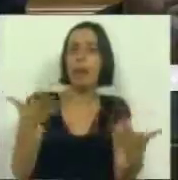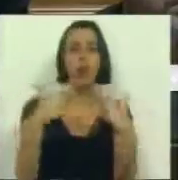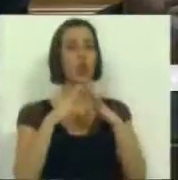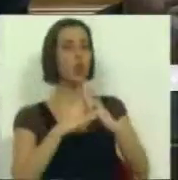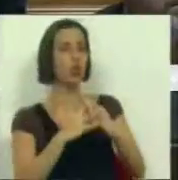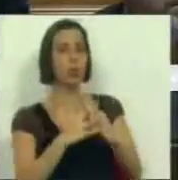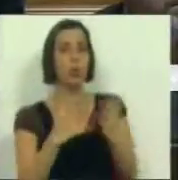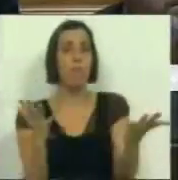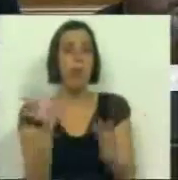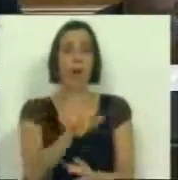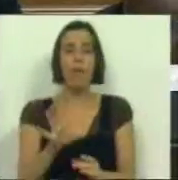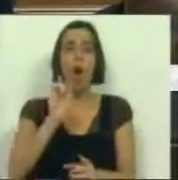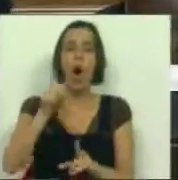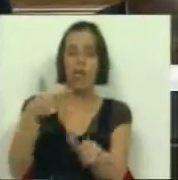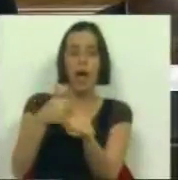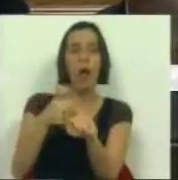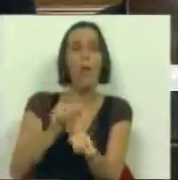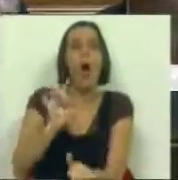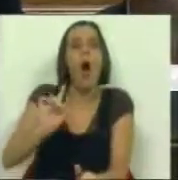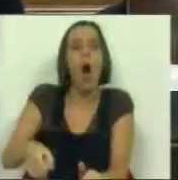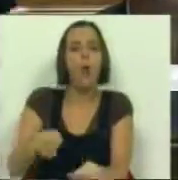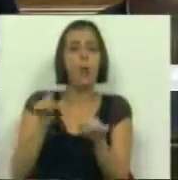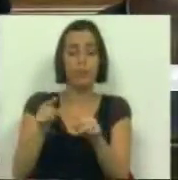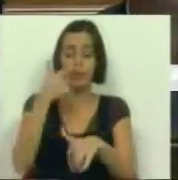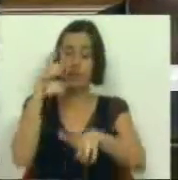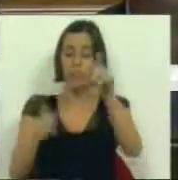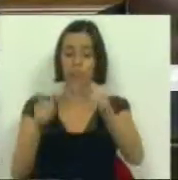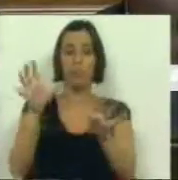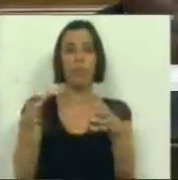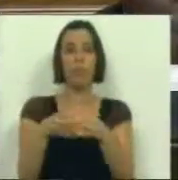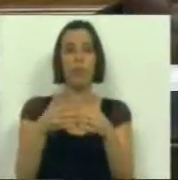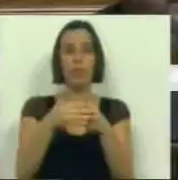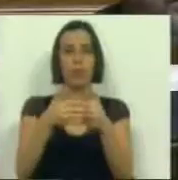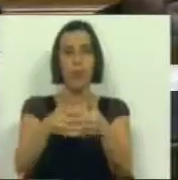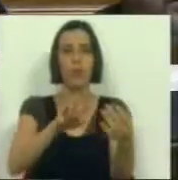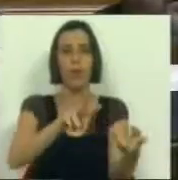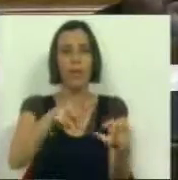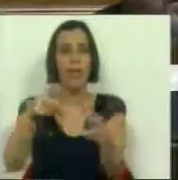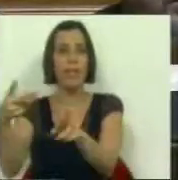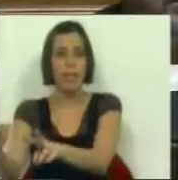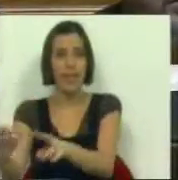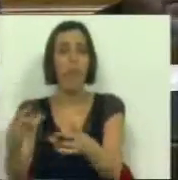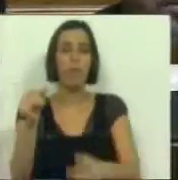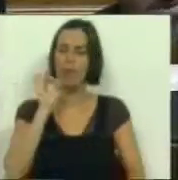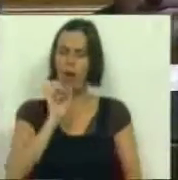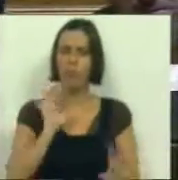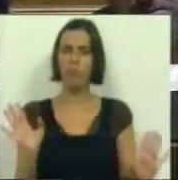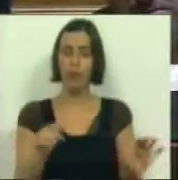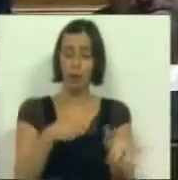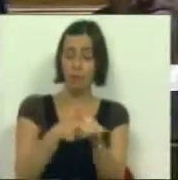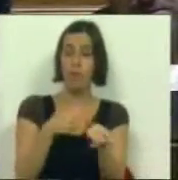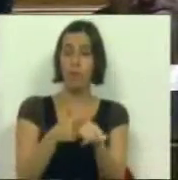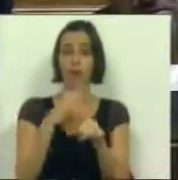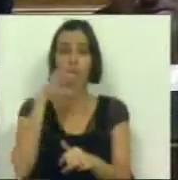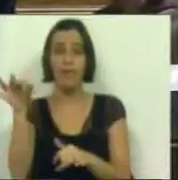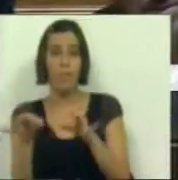são as estruturas, quais são os mecanismos de acompanhamento destas populações no processo de transição. É muito importante acompanhar